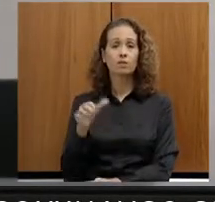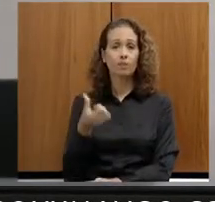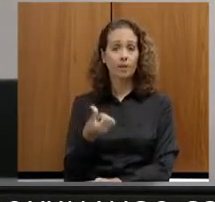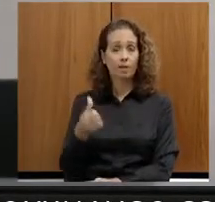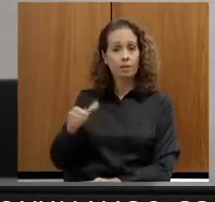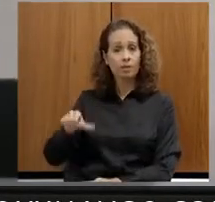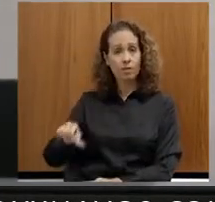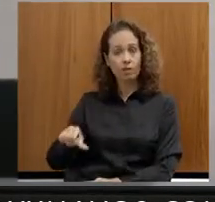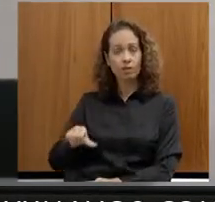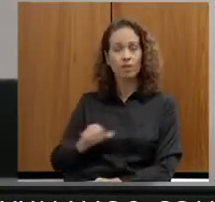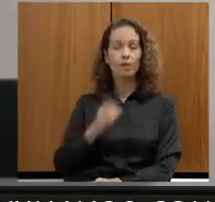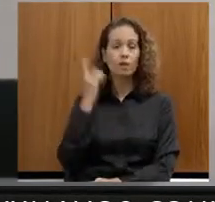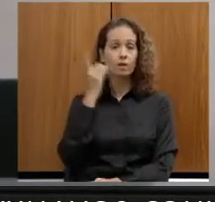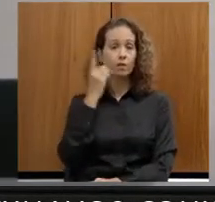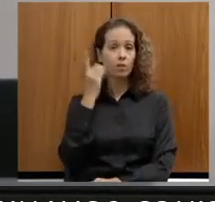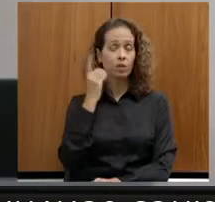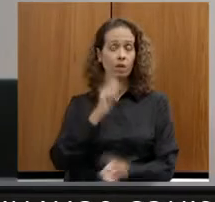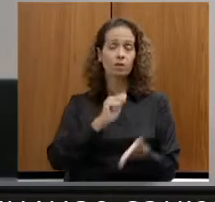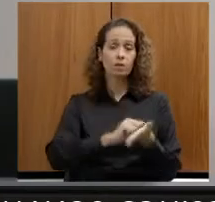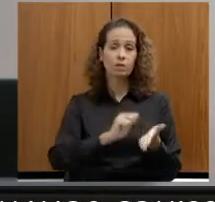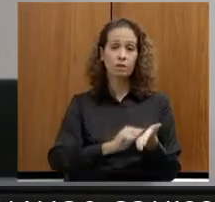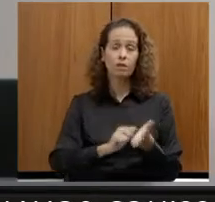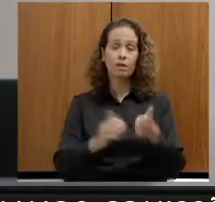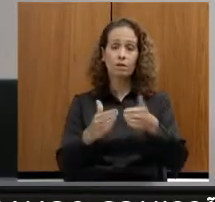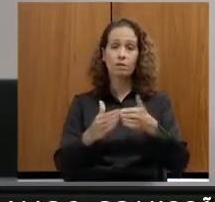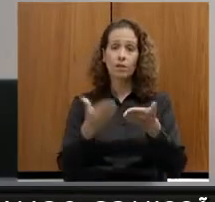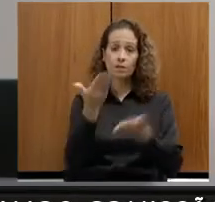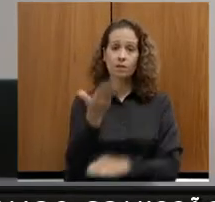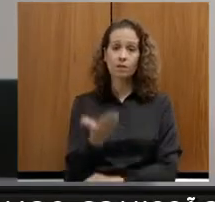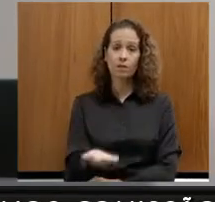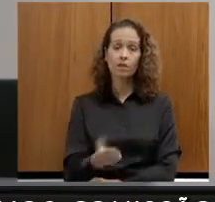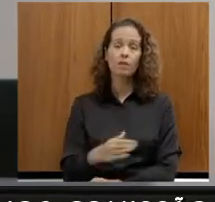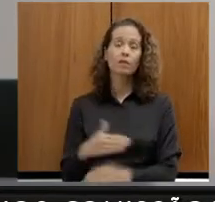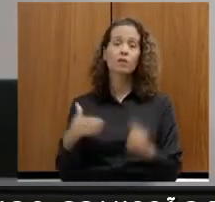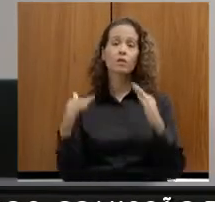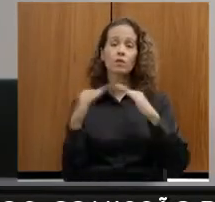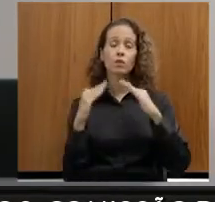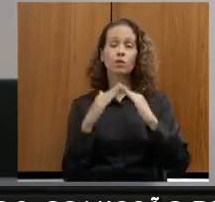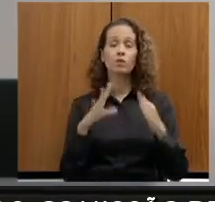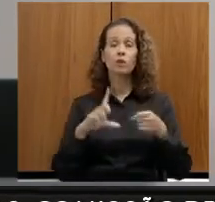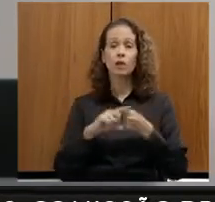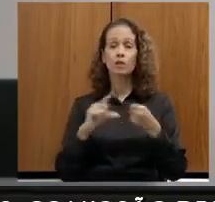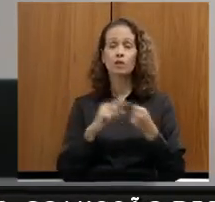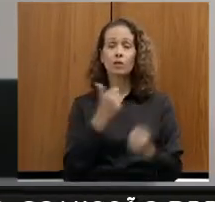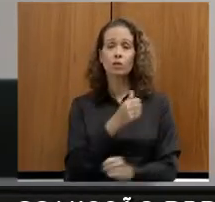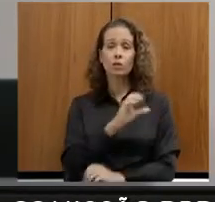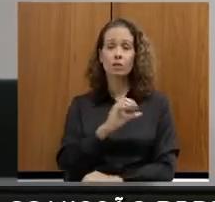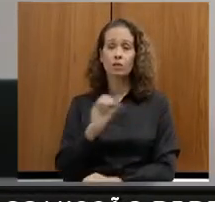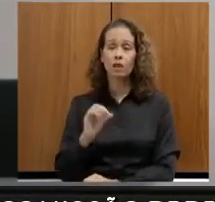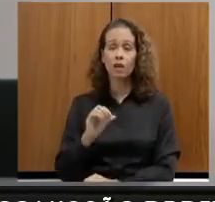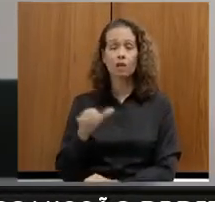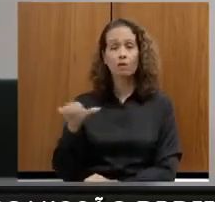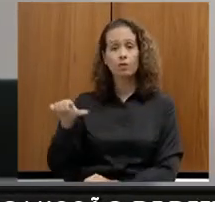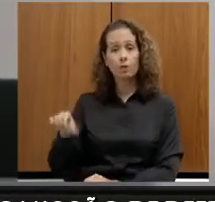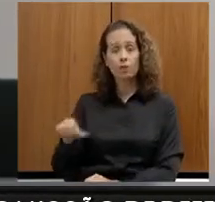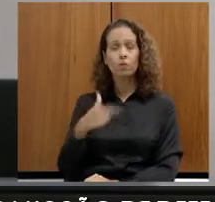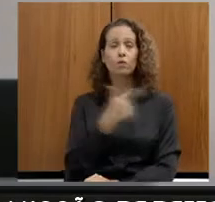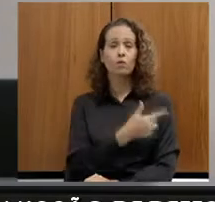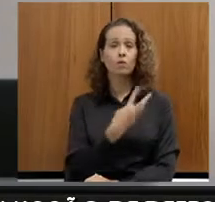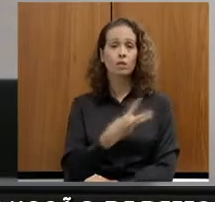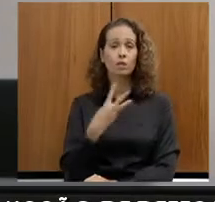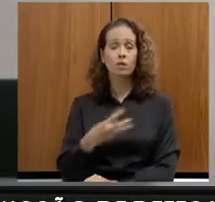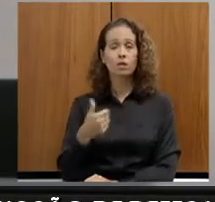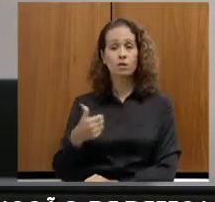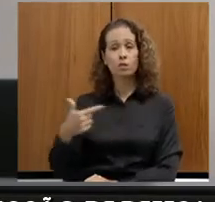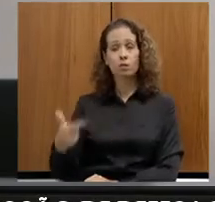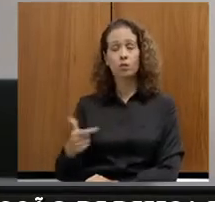A deputada que subscreve, requer a V. Exª, nos termos do artigo 109, artigo 233.12